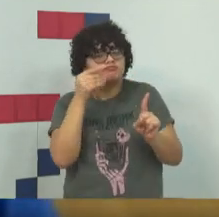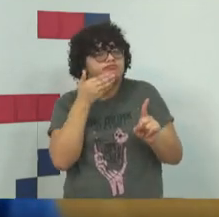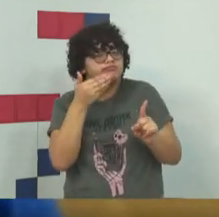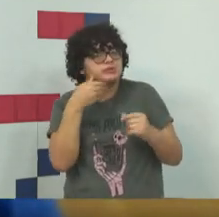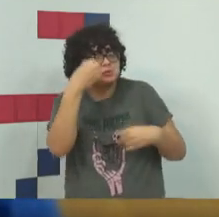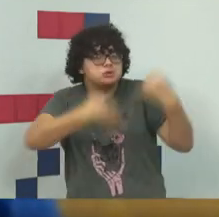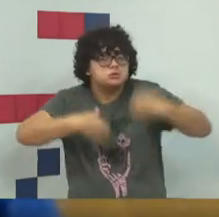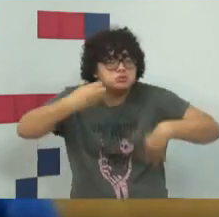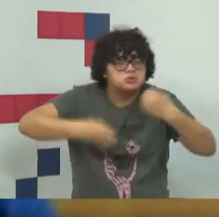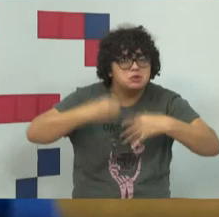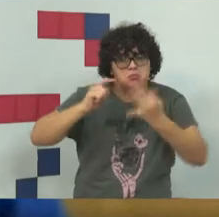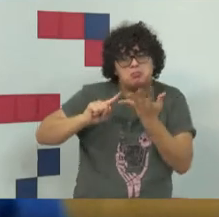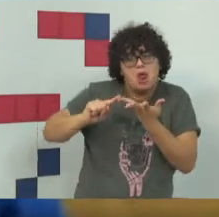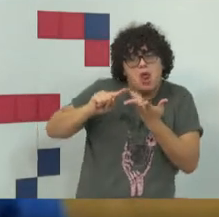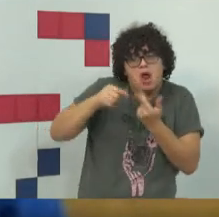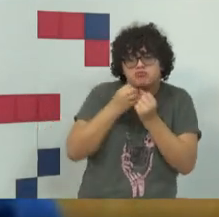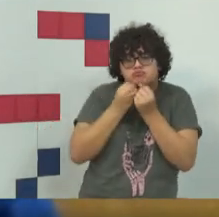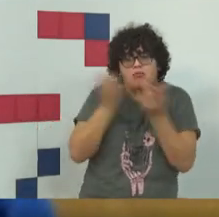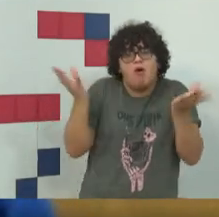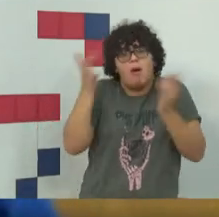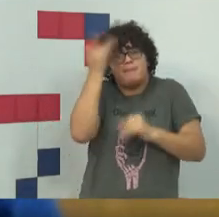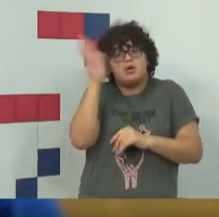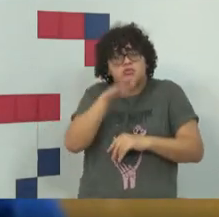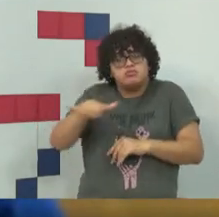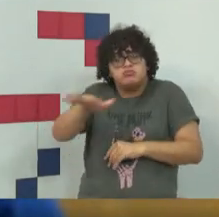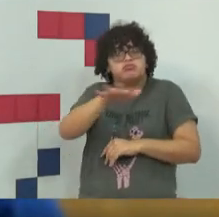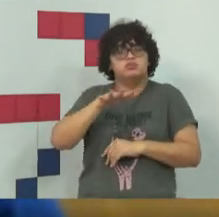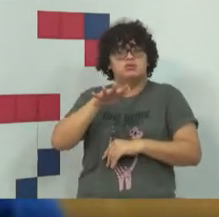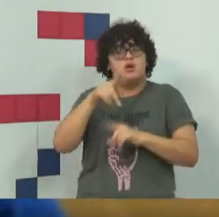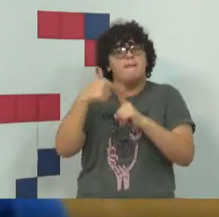para o processo. Então, acho que está funcionando, sim.